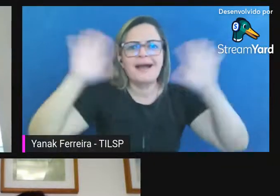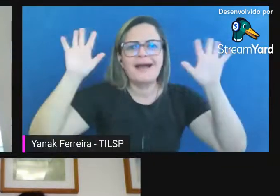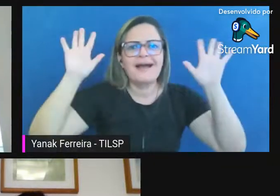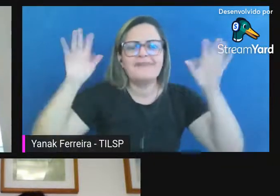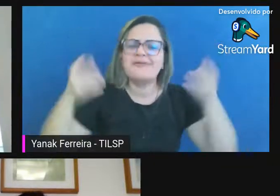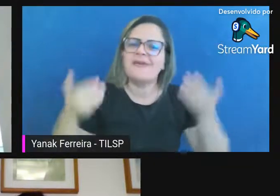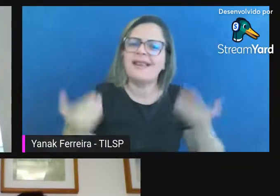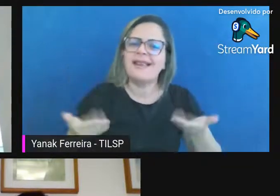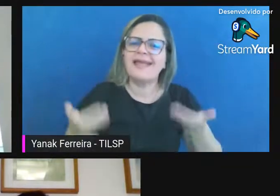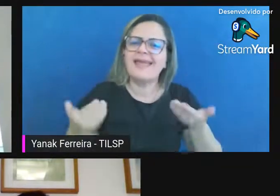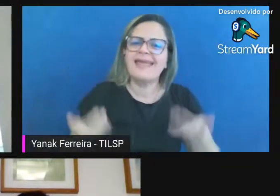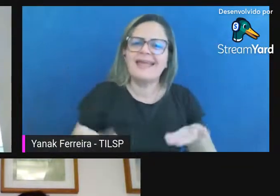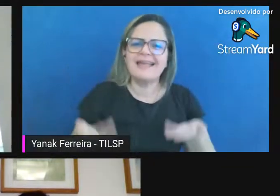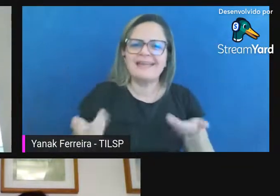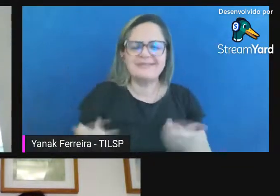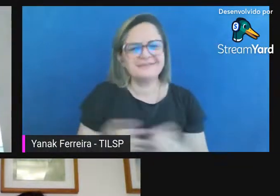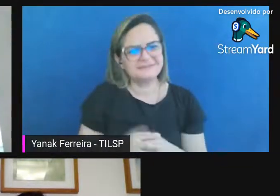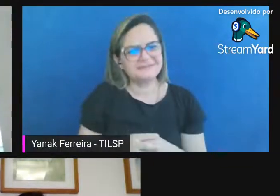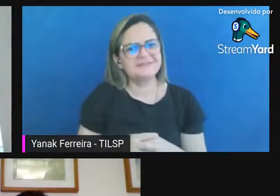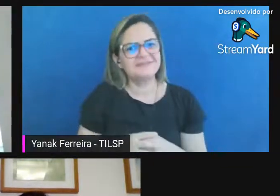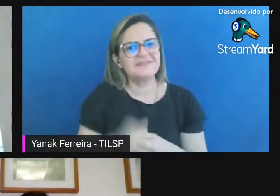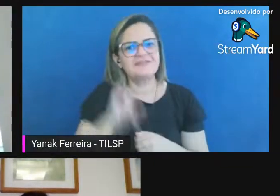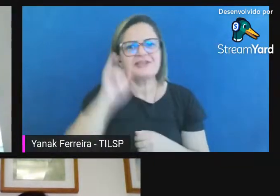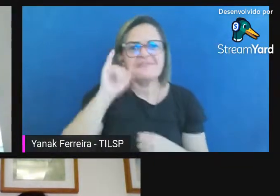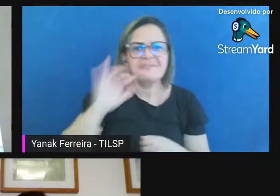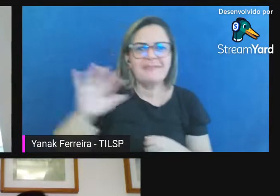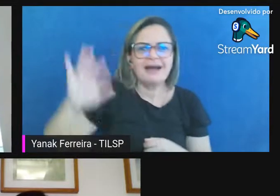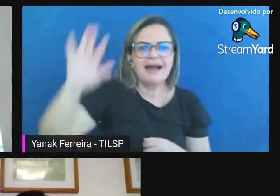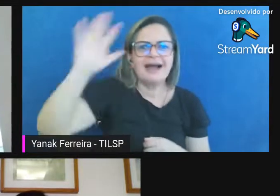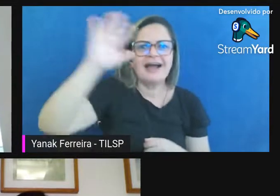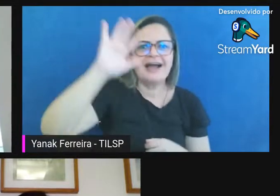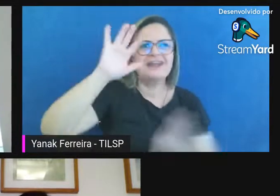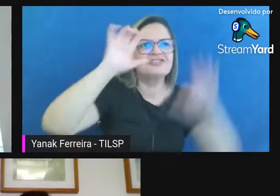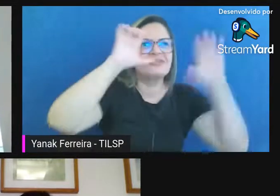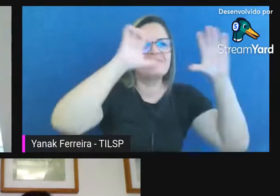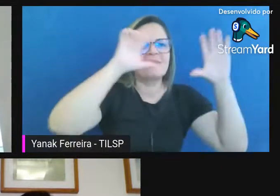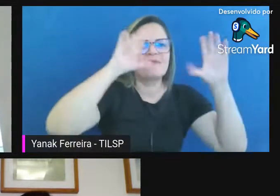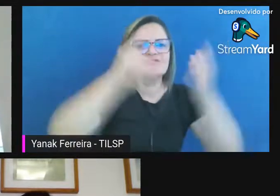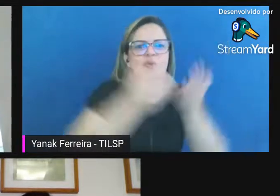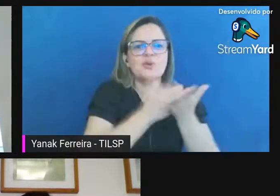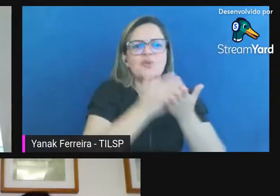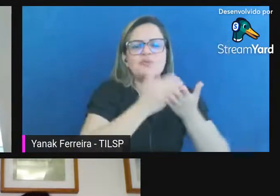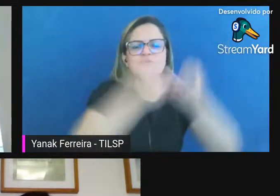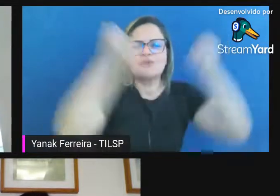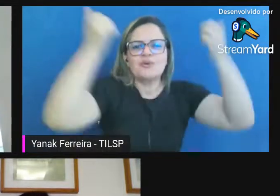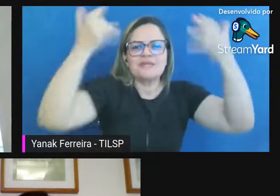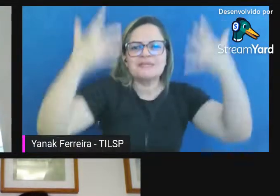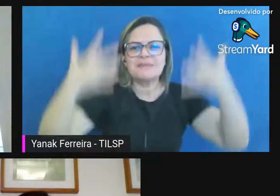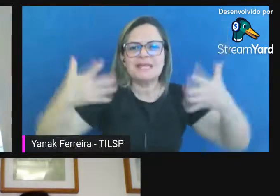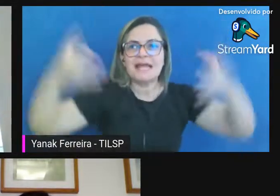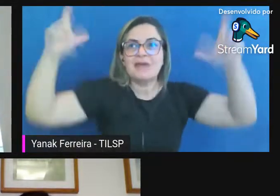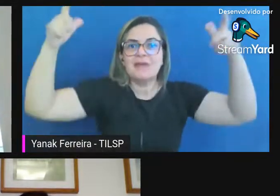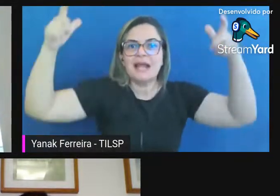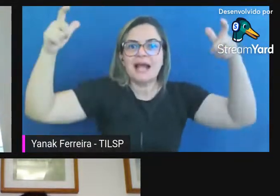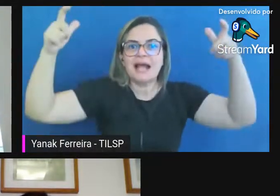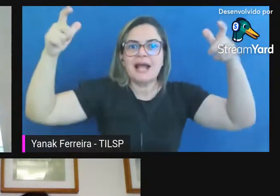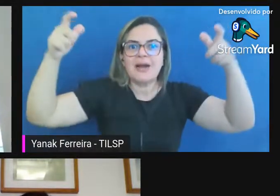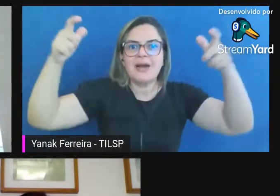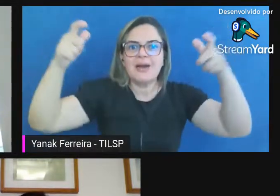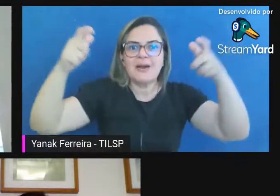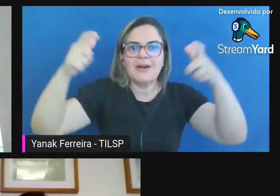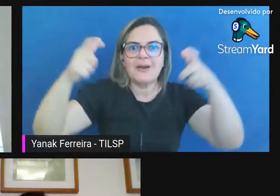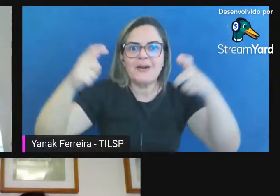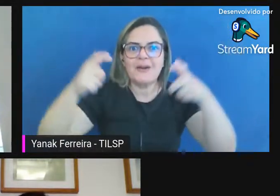evidente nessa estrutura aí que o senhor partiu do geral prova específico e no final com essa provocação